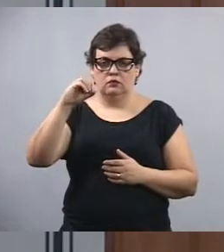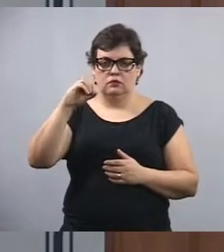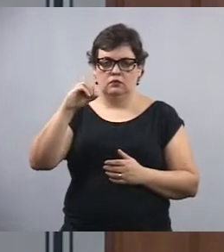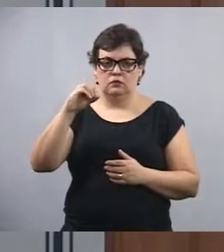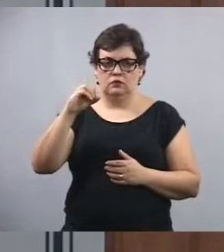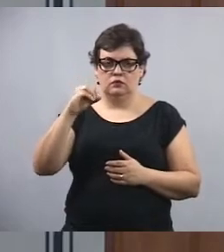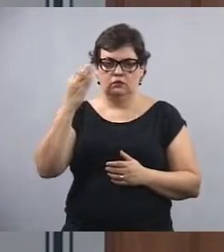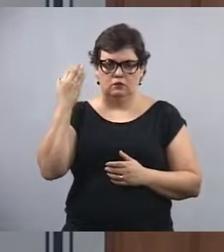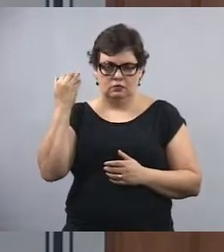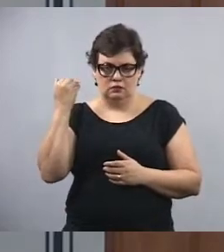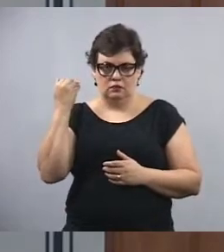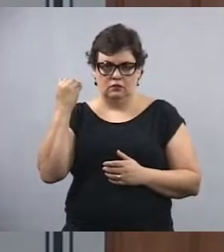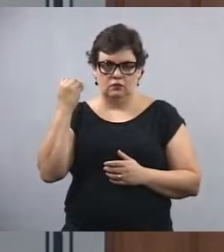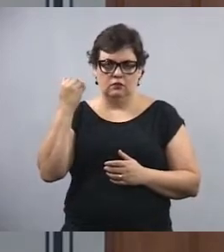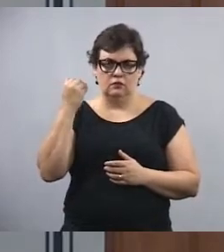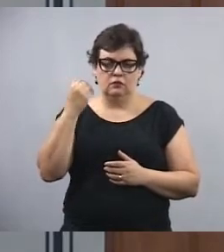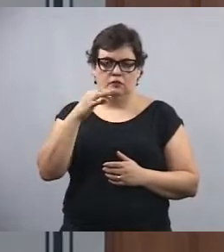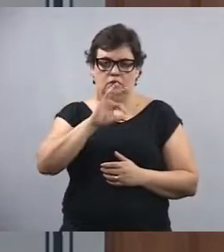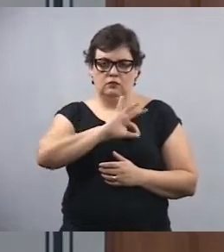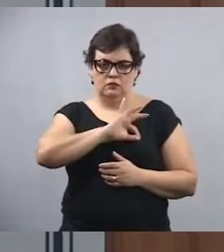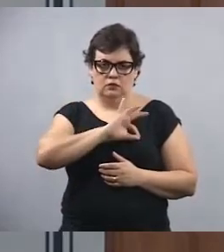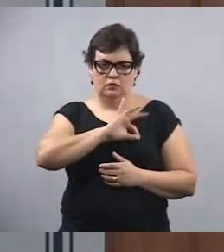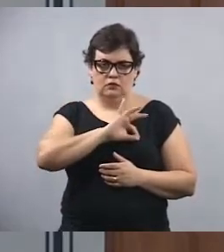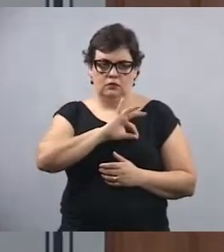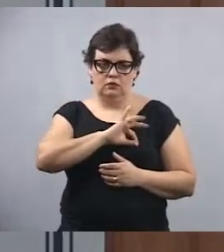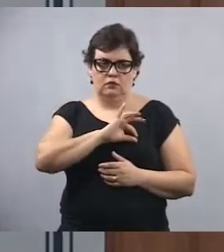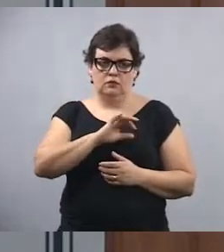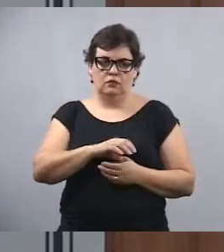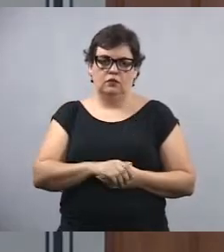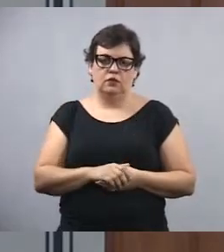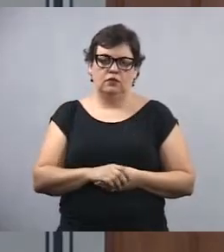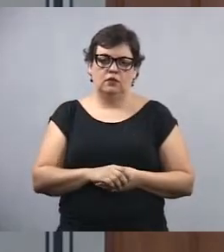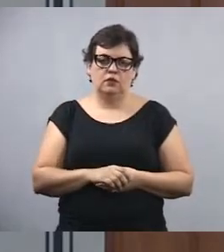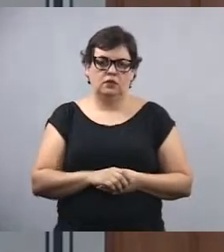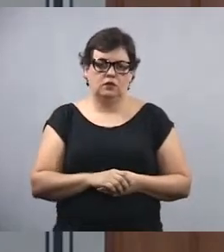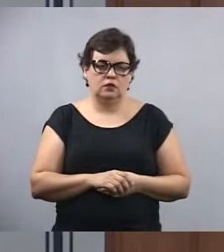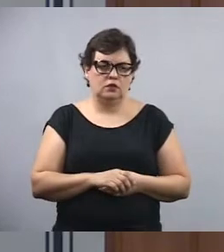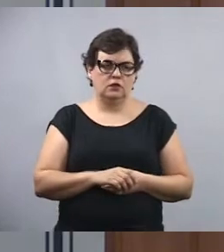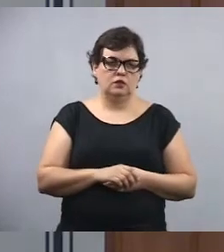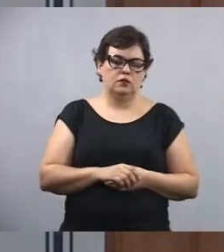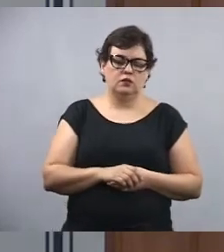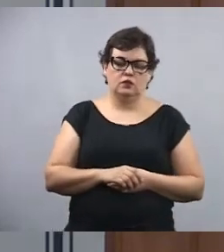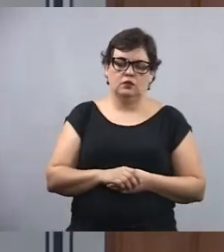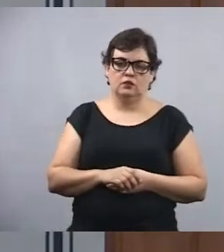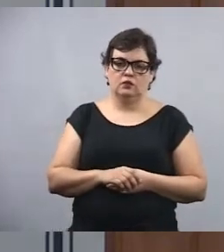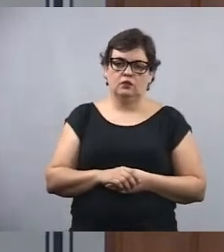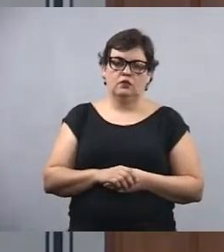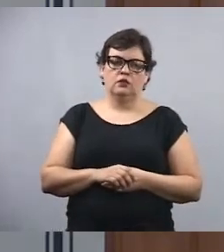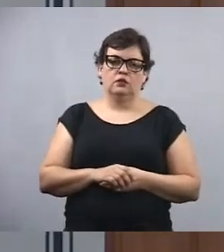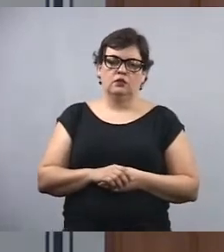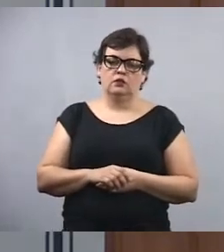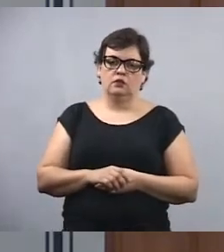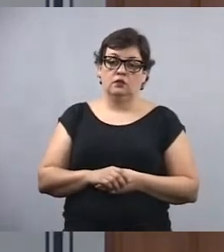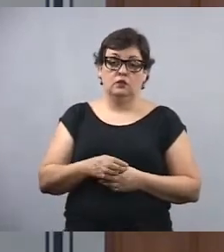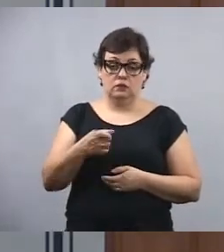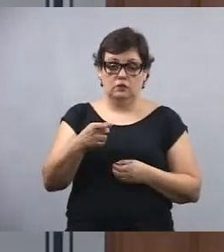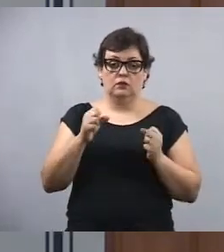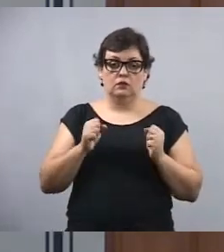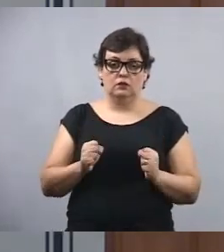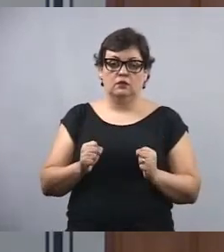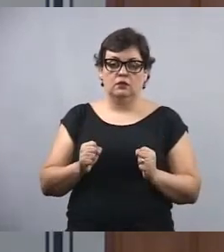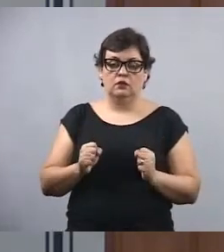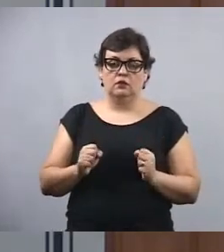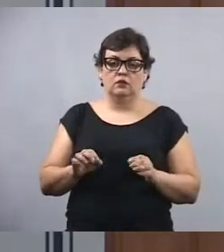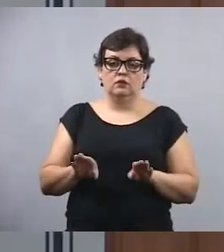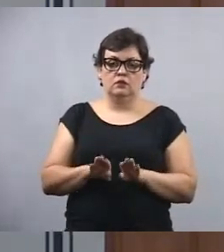excelente policial militar dedicado à formação de outros jovens policial militar, pode e com certeza